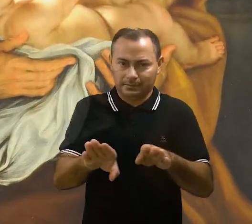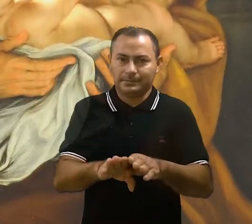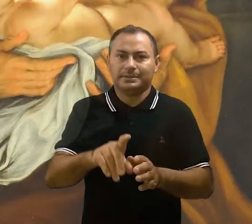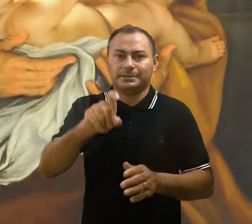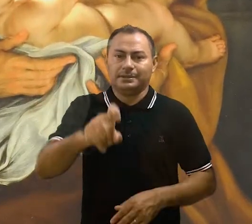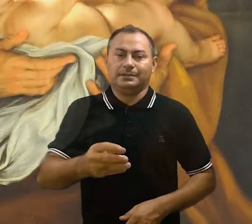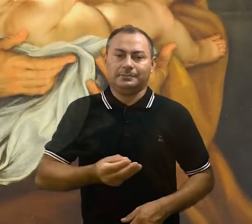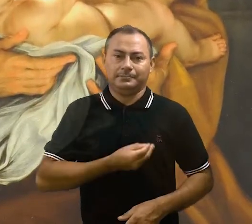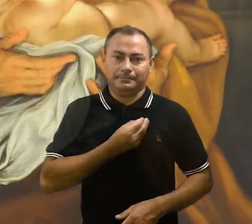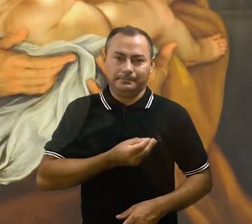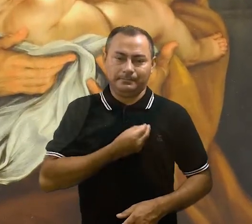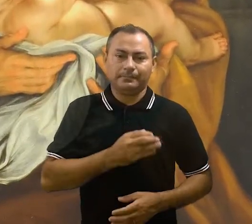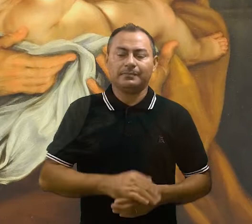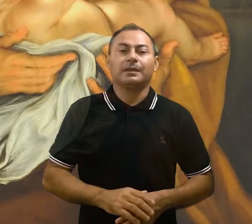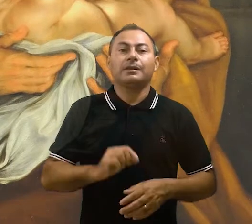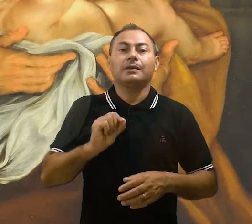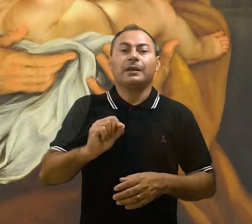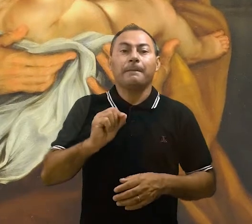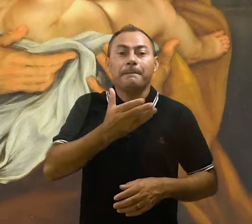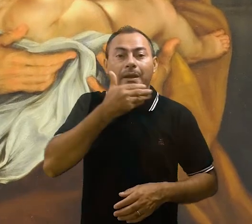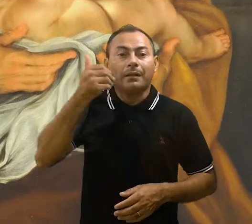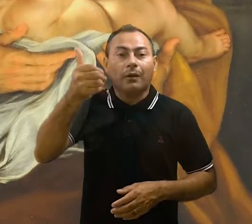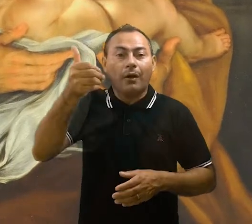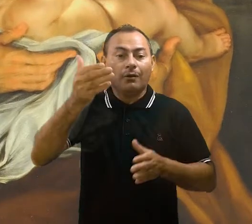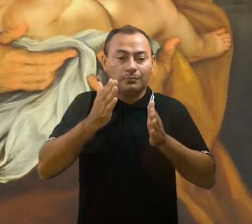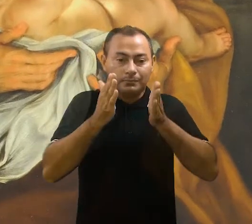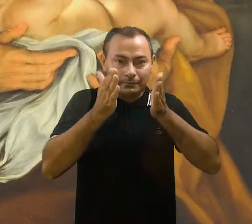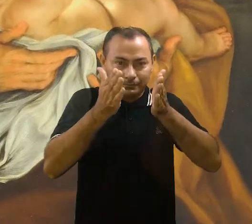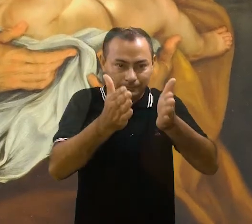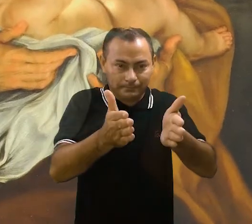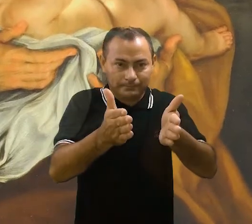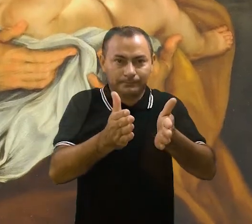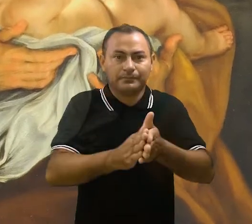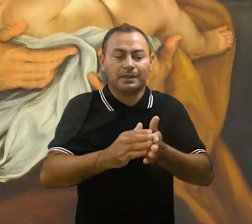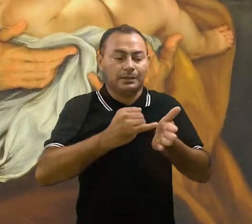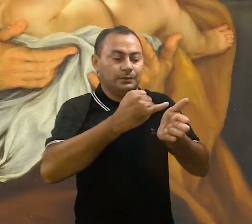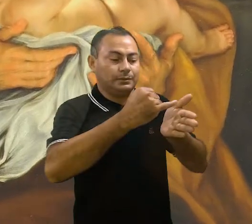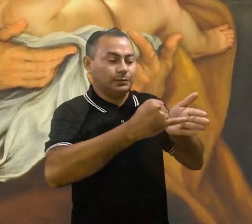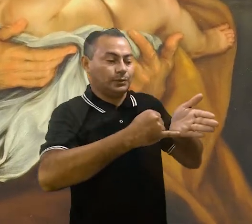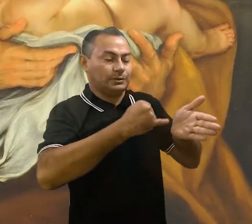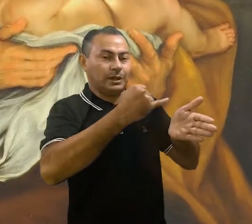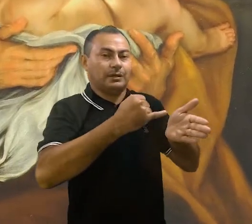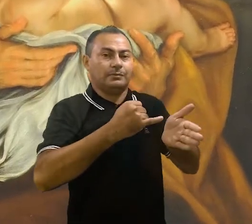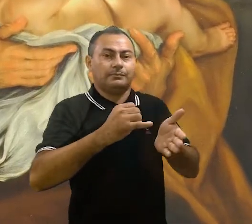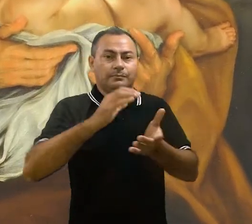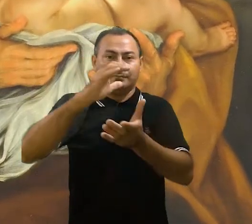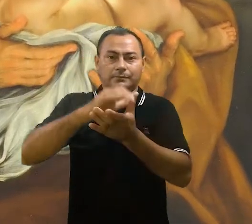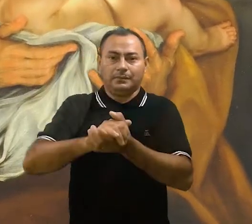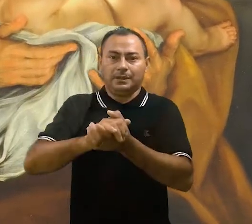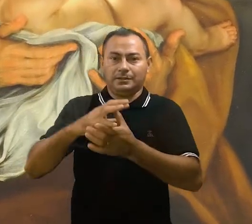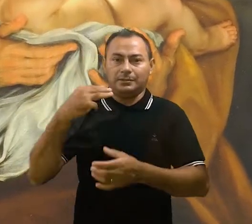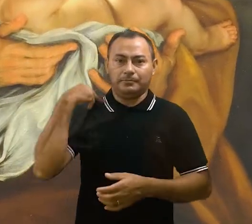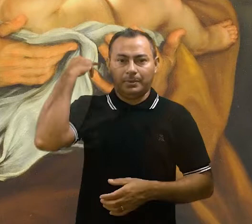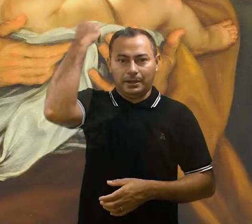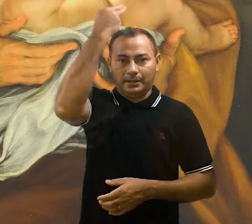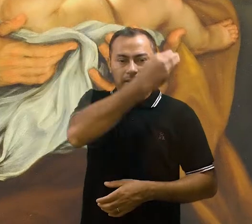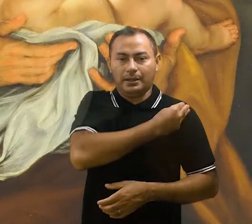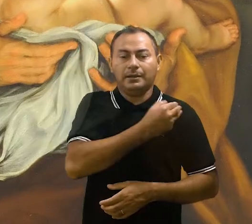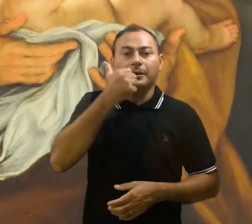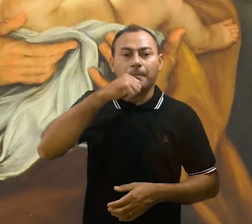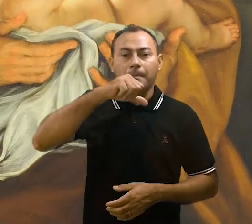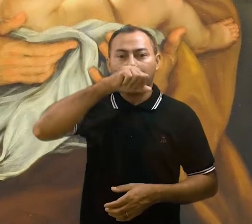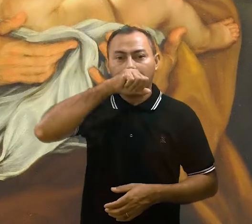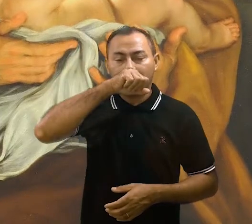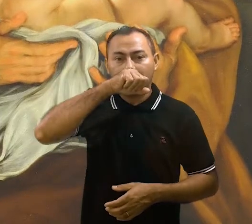de ser vivida. Nada melhor do que focar em José, esposo de Maria e